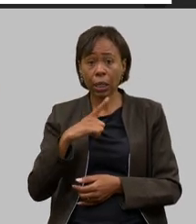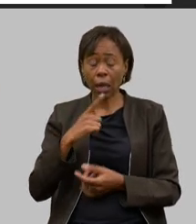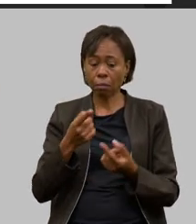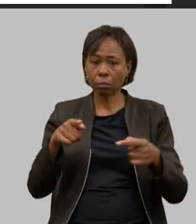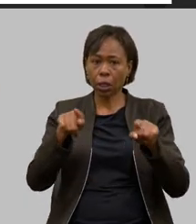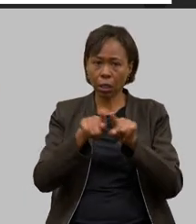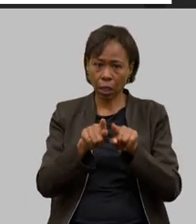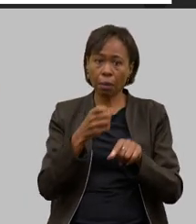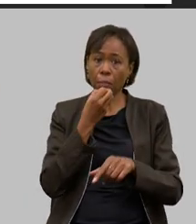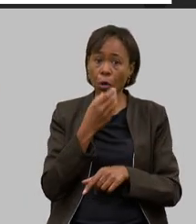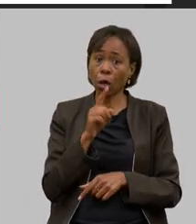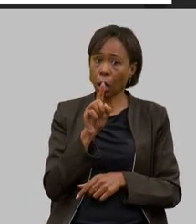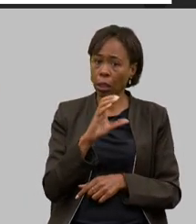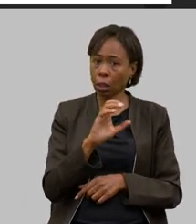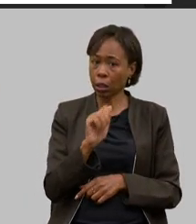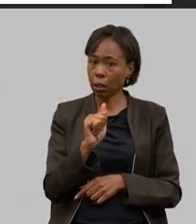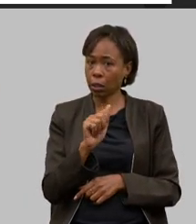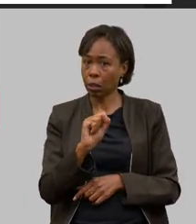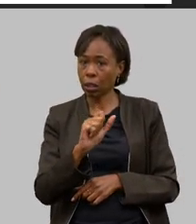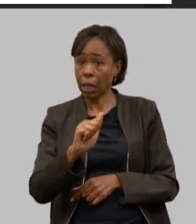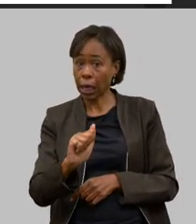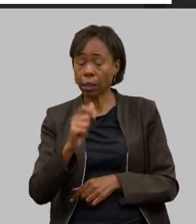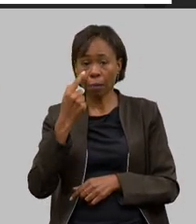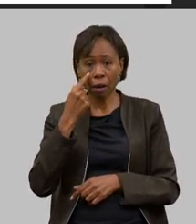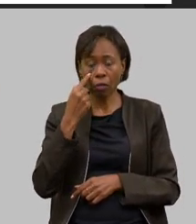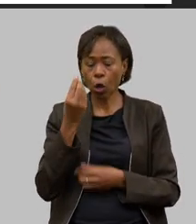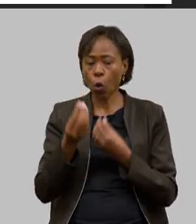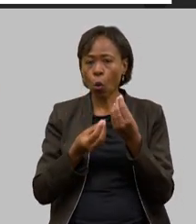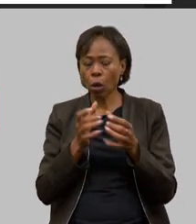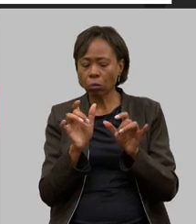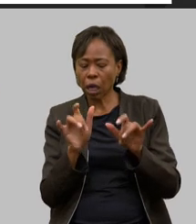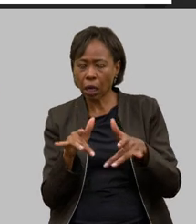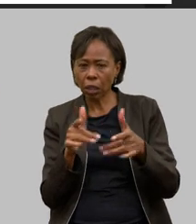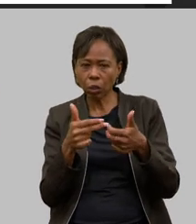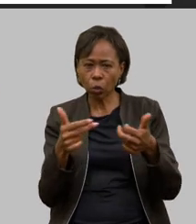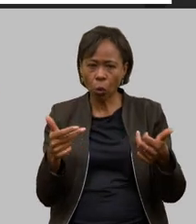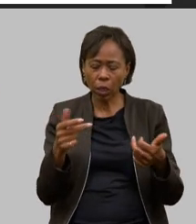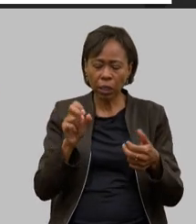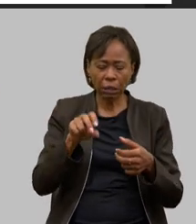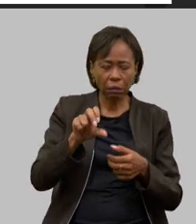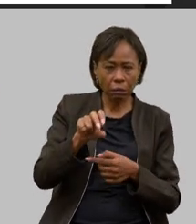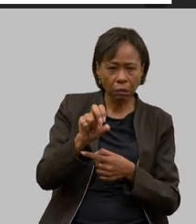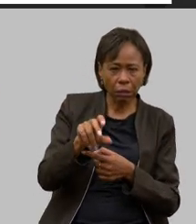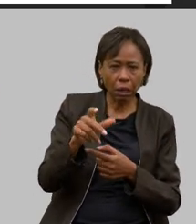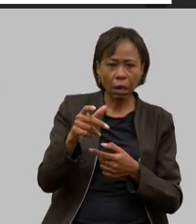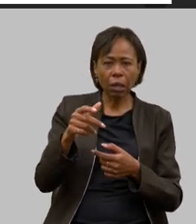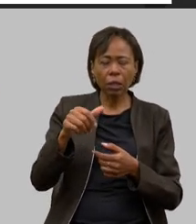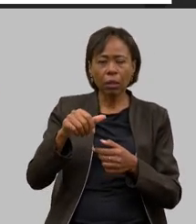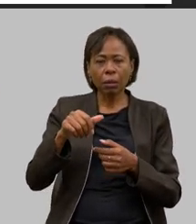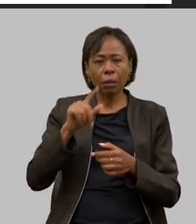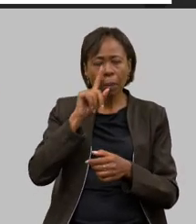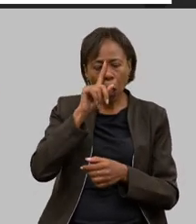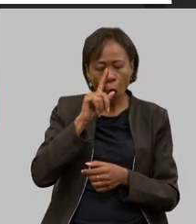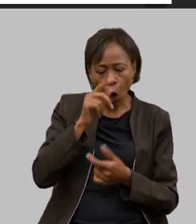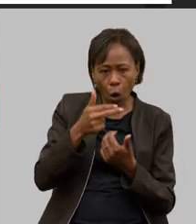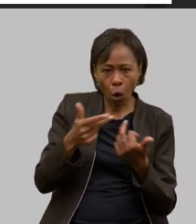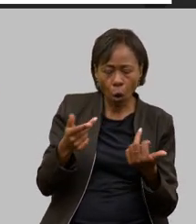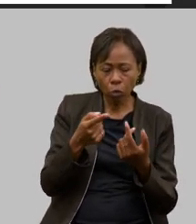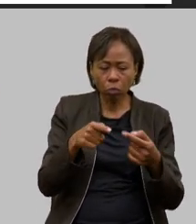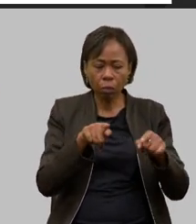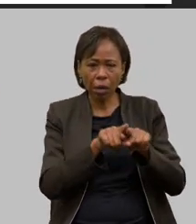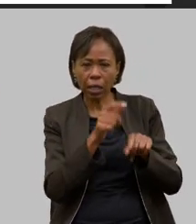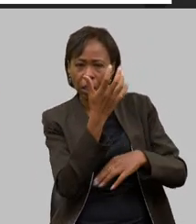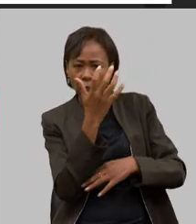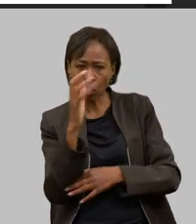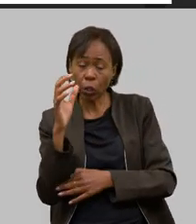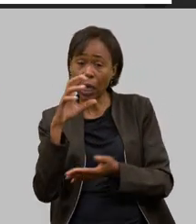do Seasa para ver a questão do limite de resíduo de agrotóxicos utilização de agrotóxicos registrados para culturas junto com o